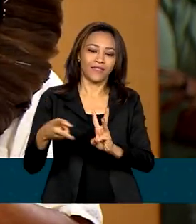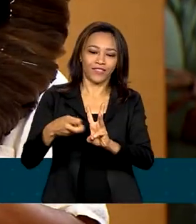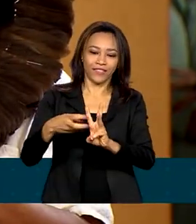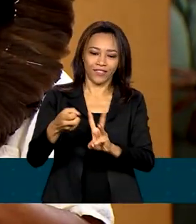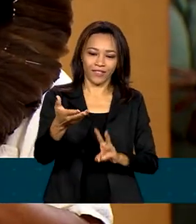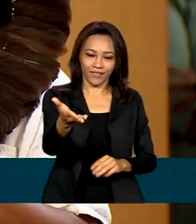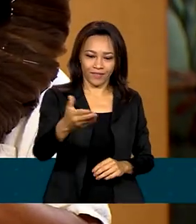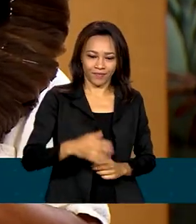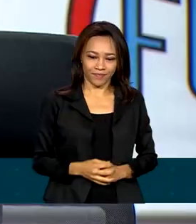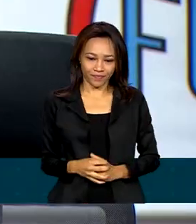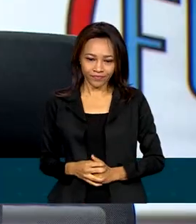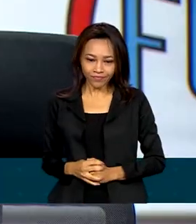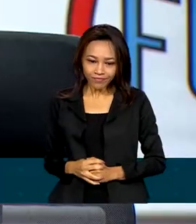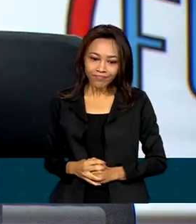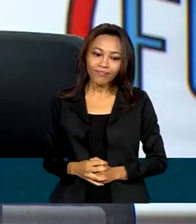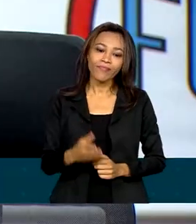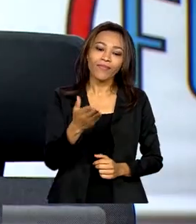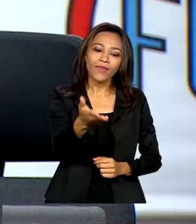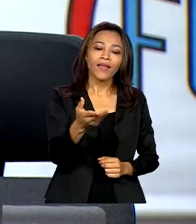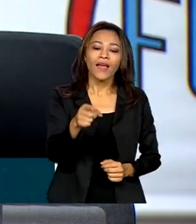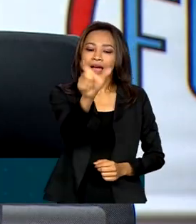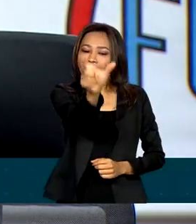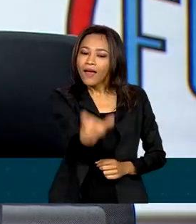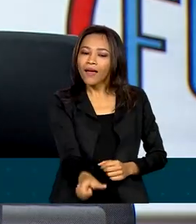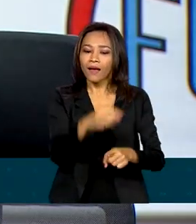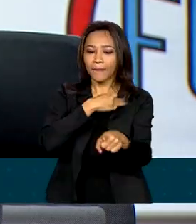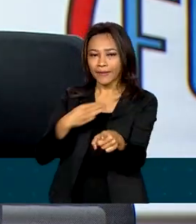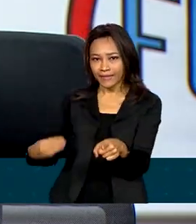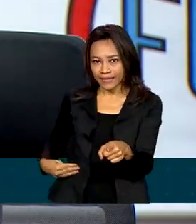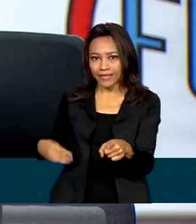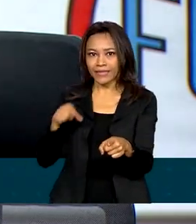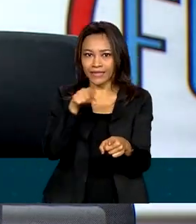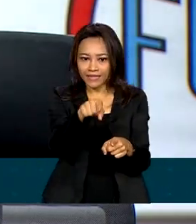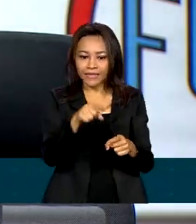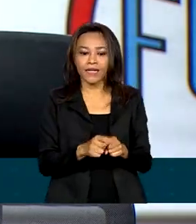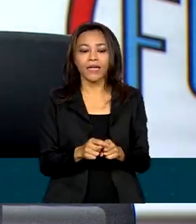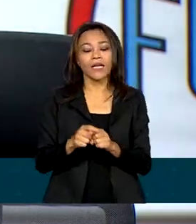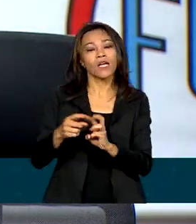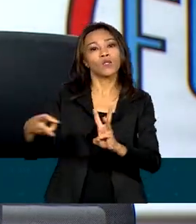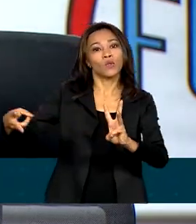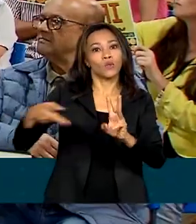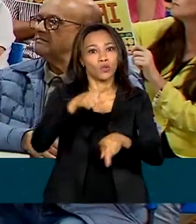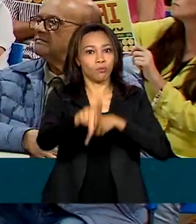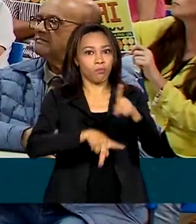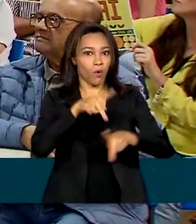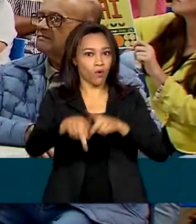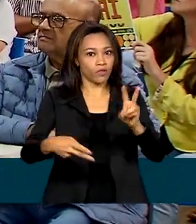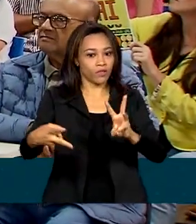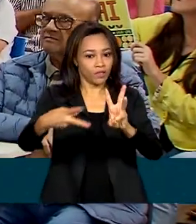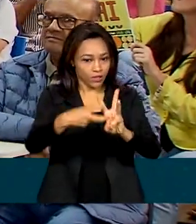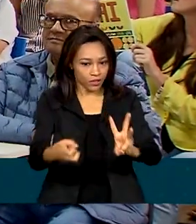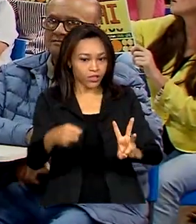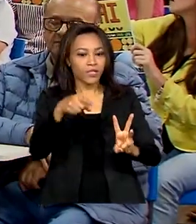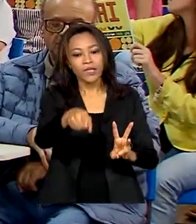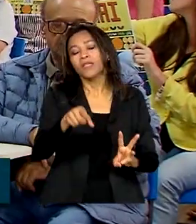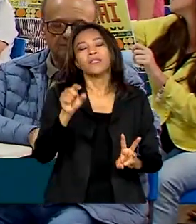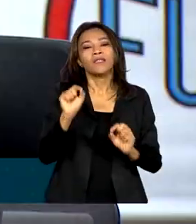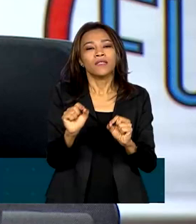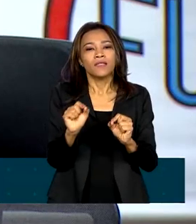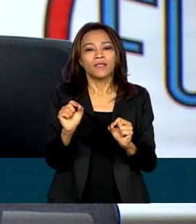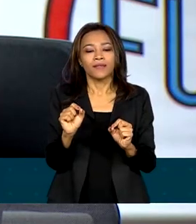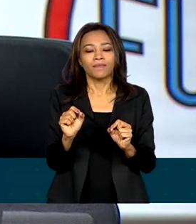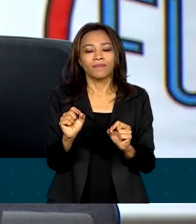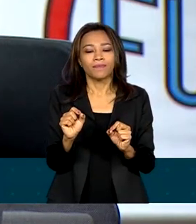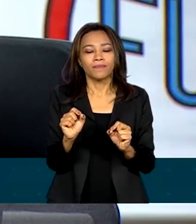debates e exposições que, segundo Sônia Guajajara, a ministra dos Povos Indígenas, terão um gosto diferente neste ano.